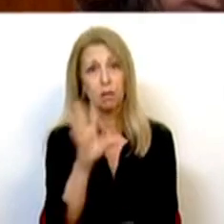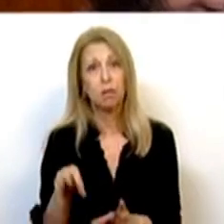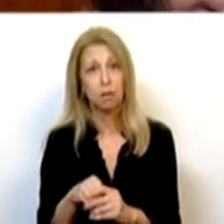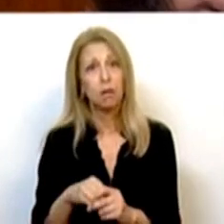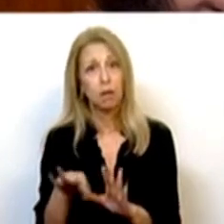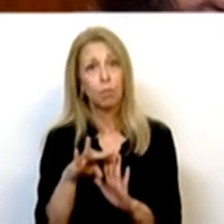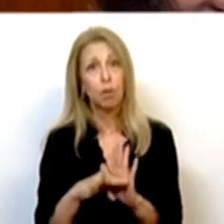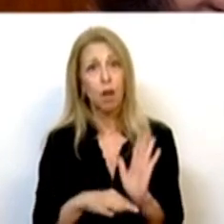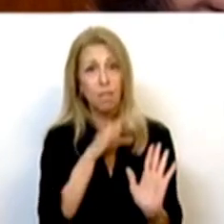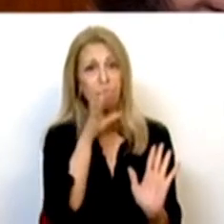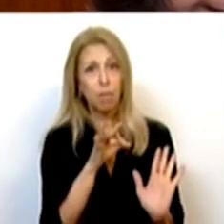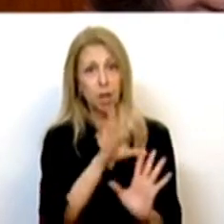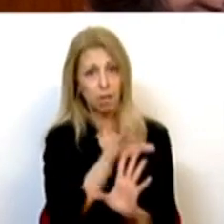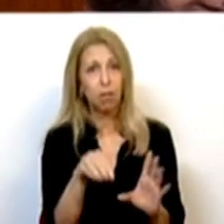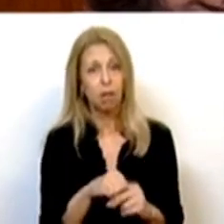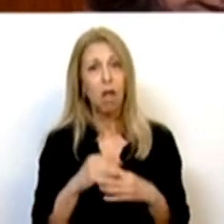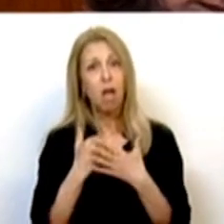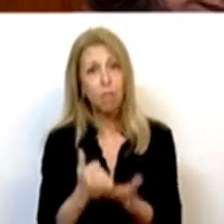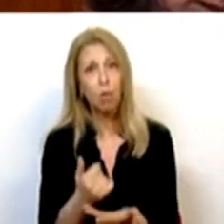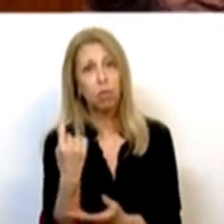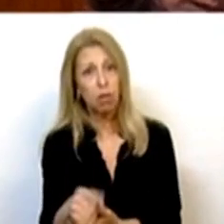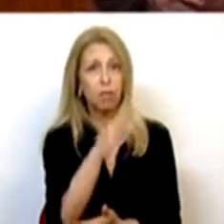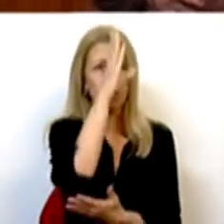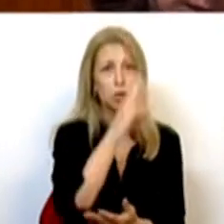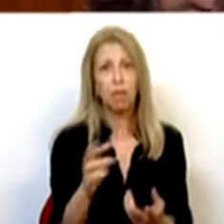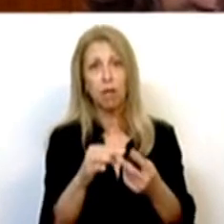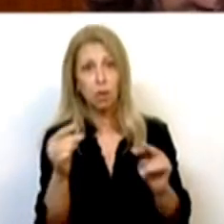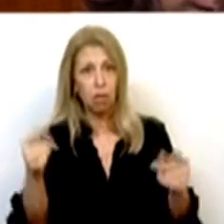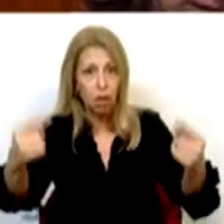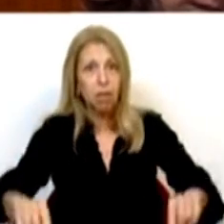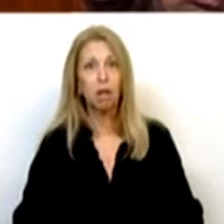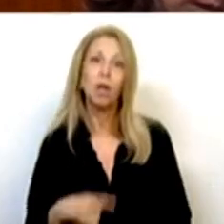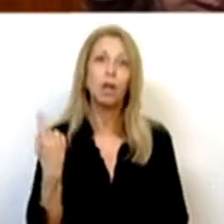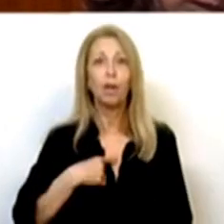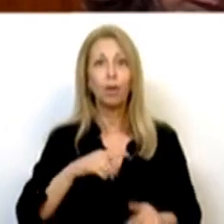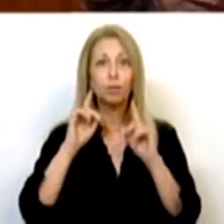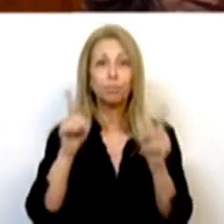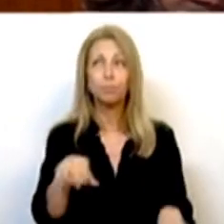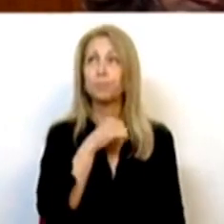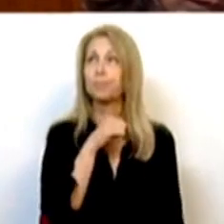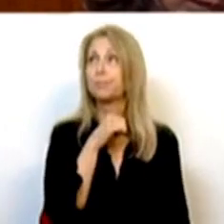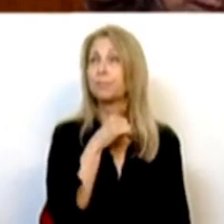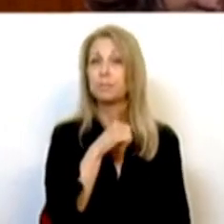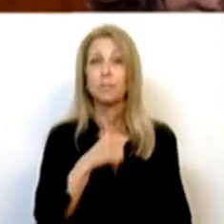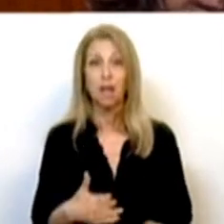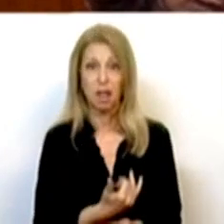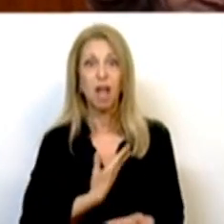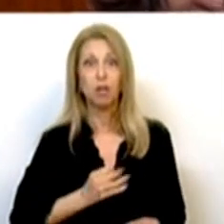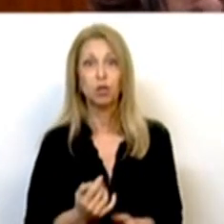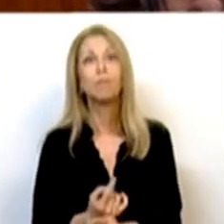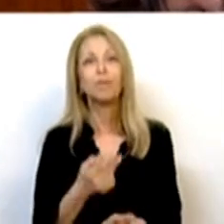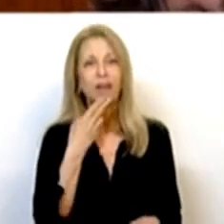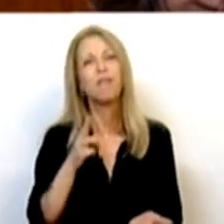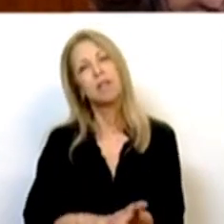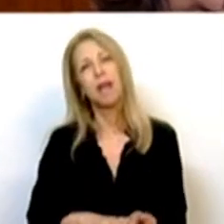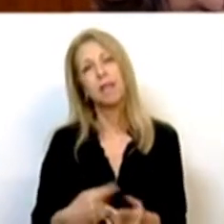programas, famílias que foram apoiadas pelo Estado, pelas autarquias e vamos ignorando olimpicamente estes dados, porque o que nos interessa verdadeiramente é